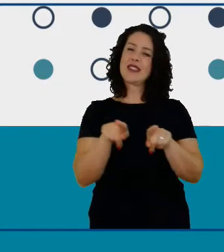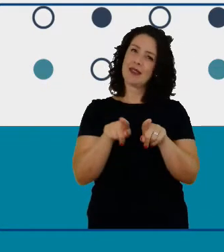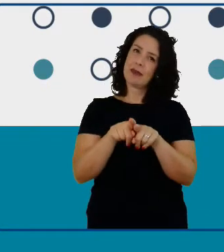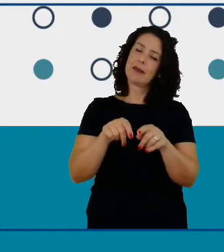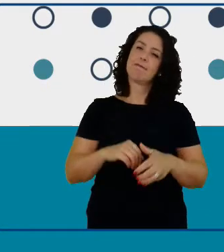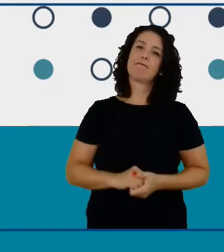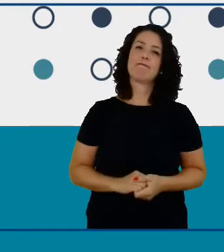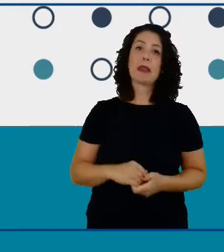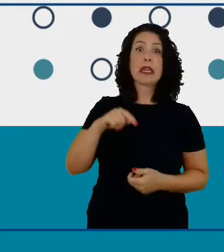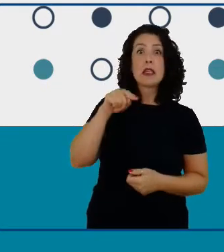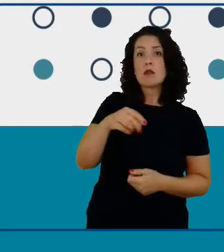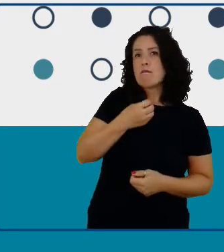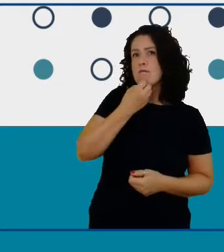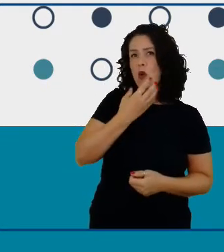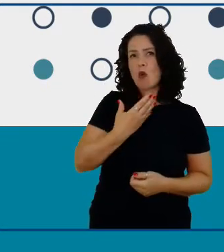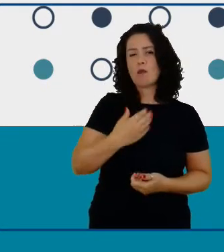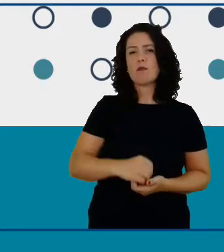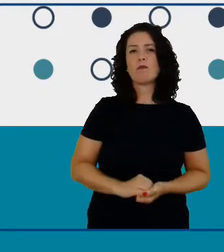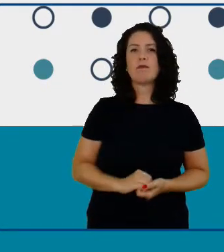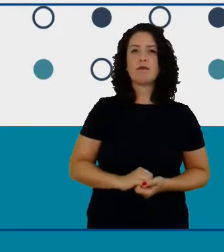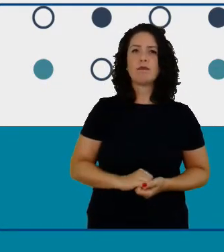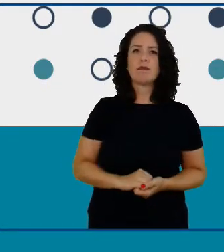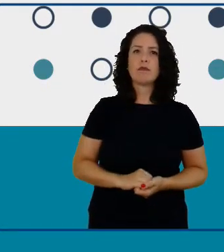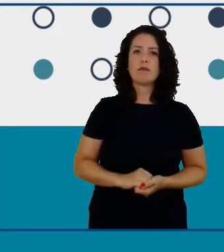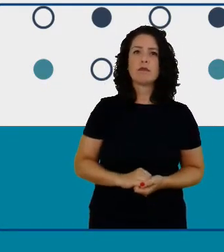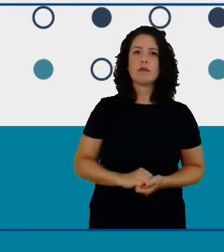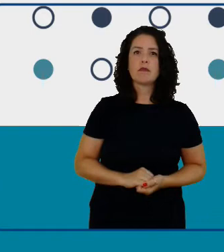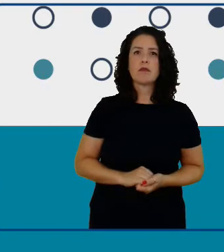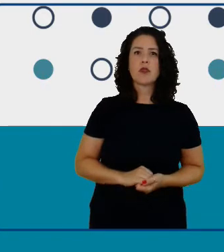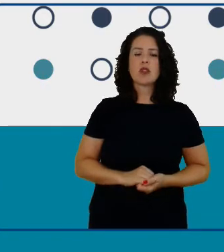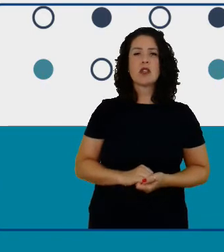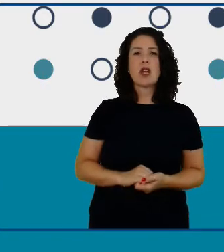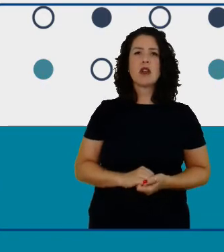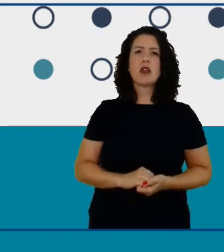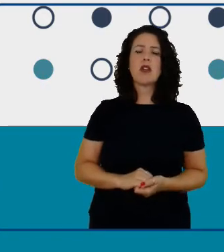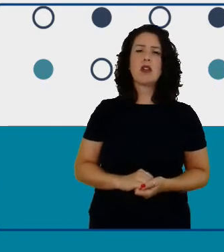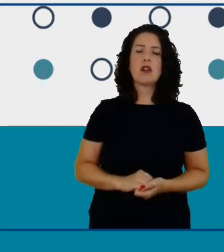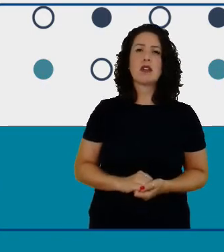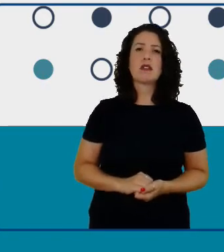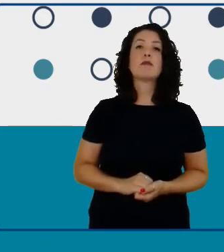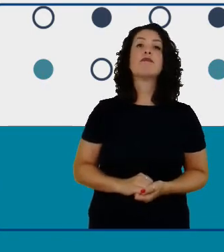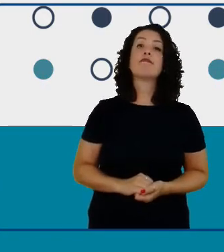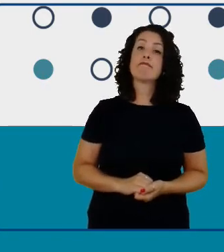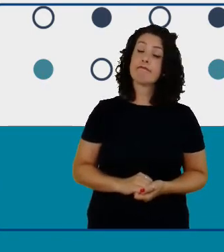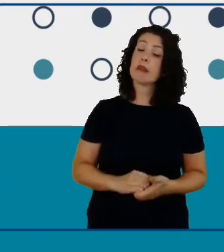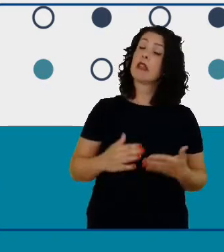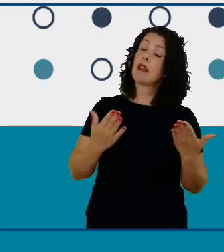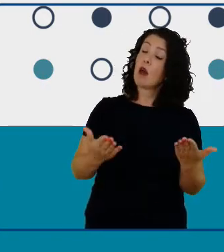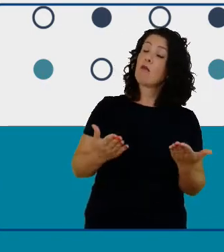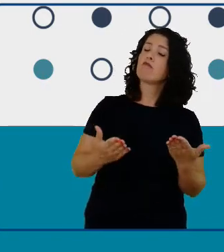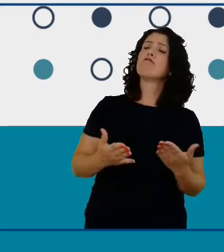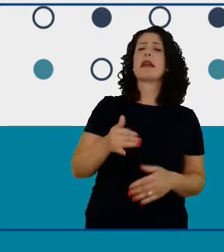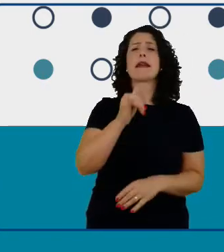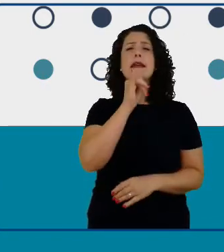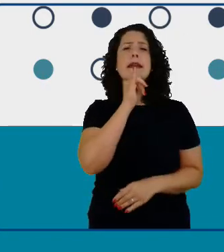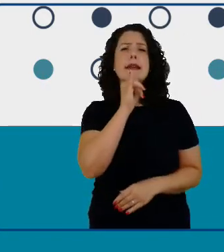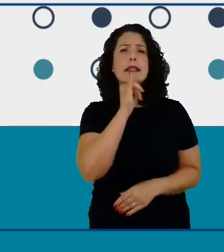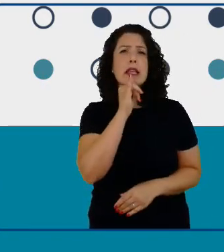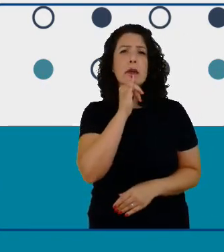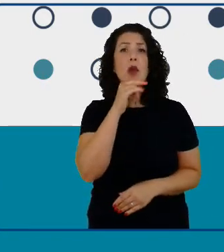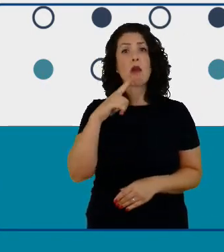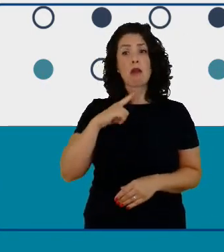próximo slide por favor só para dar um exemplo para vocês de um projeto que eu estou muito